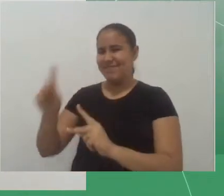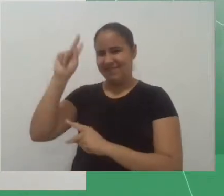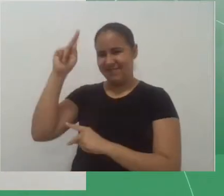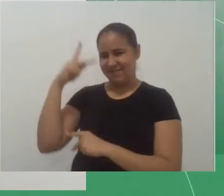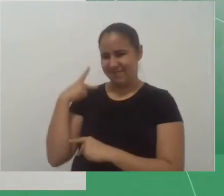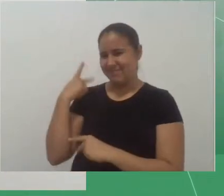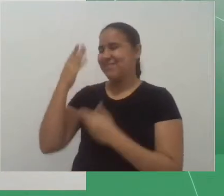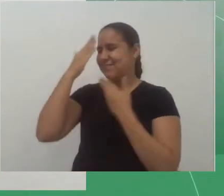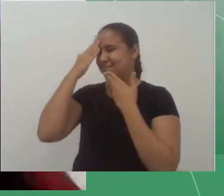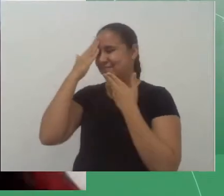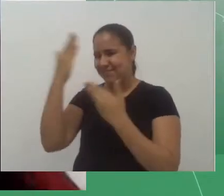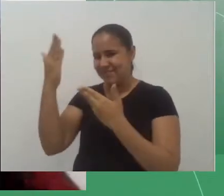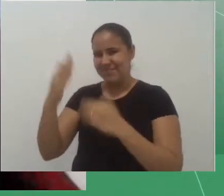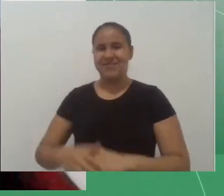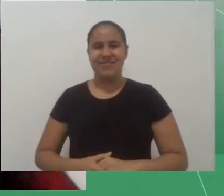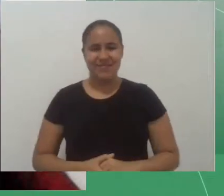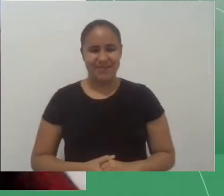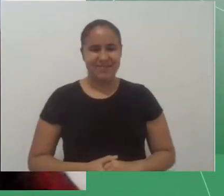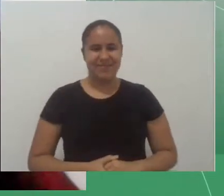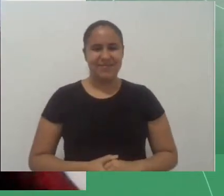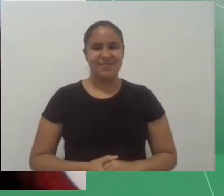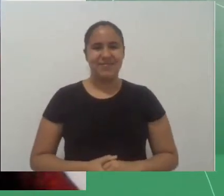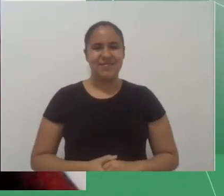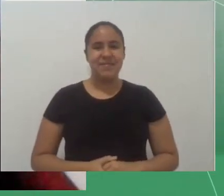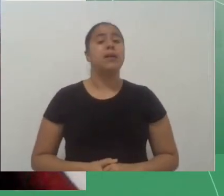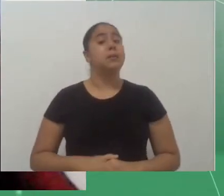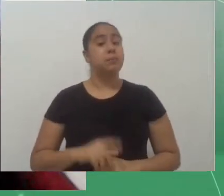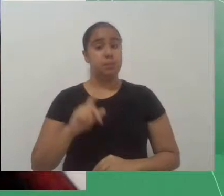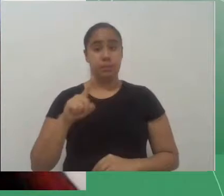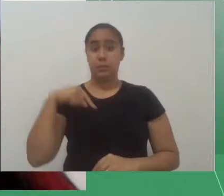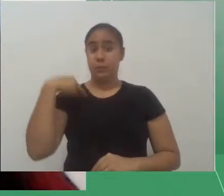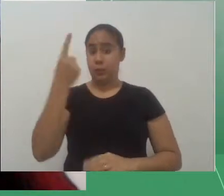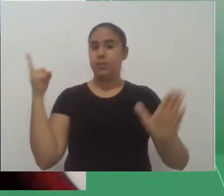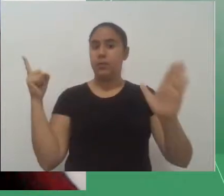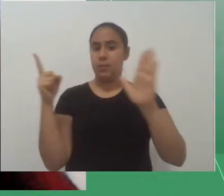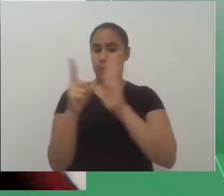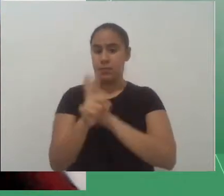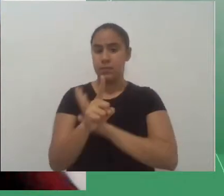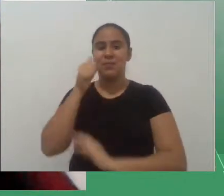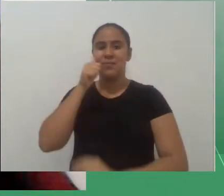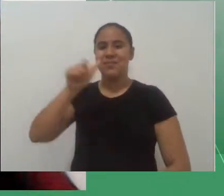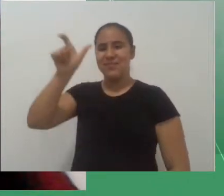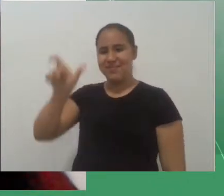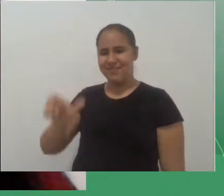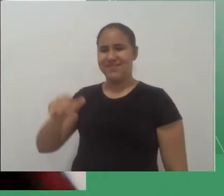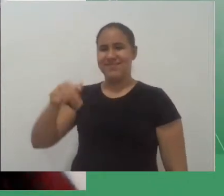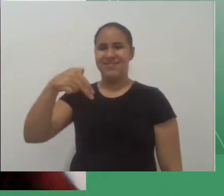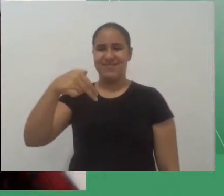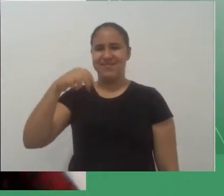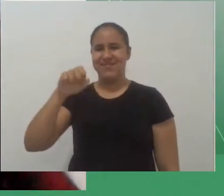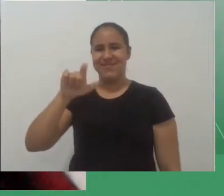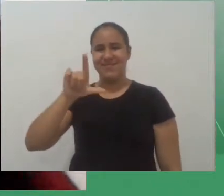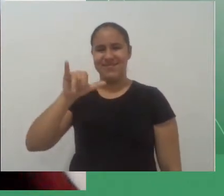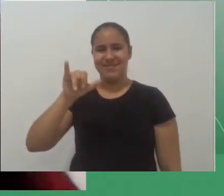a próxima pergunta vai para a Nelise quem pergunta é a Rosélia